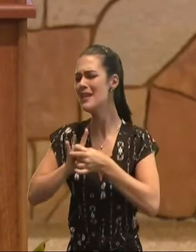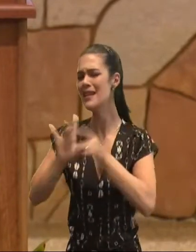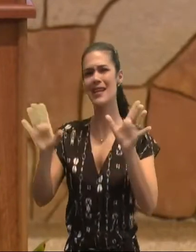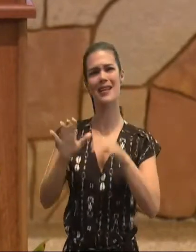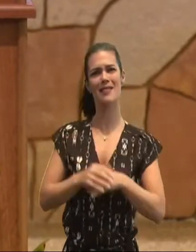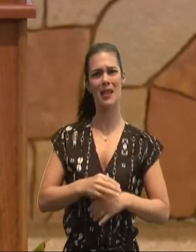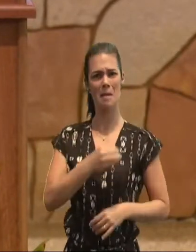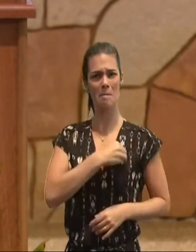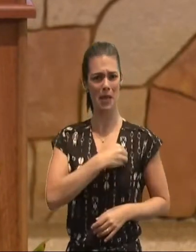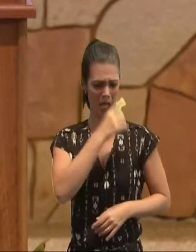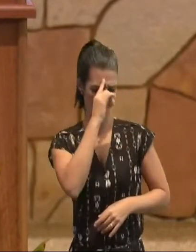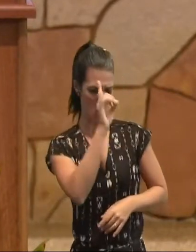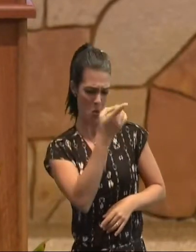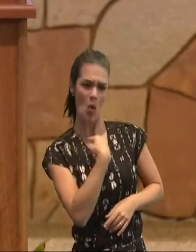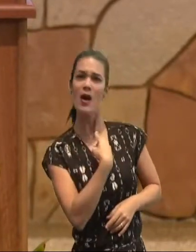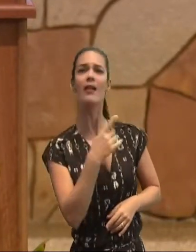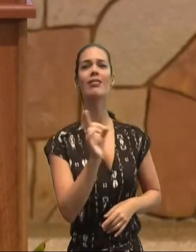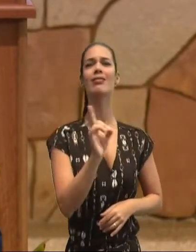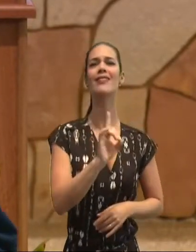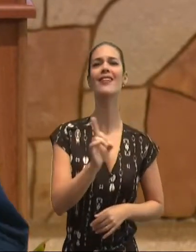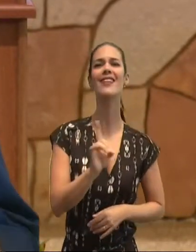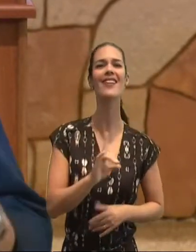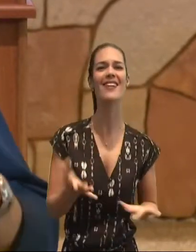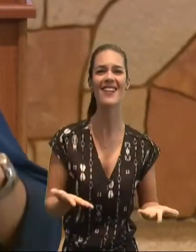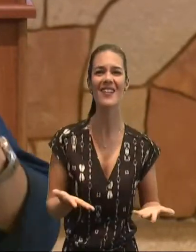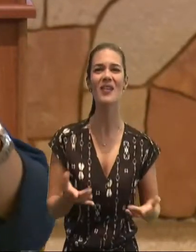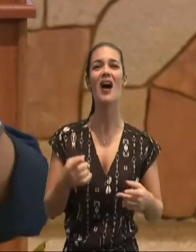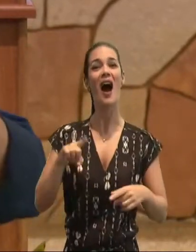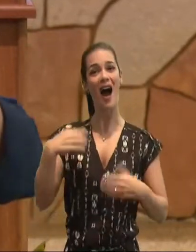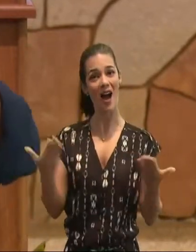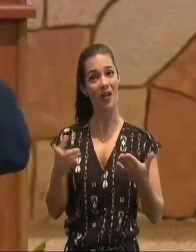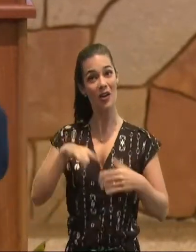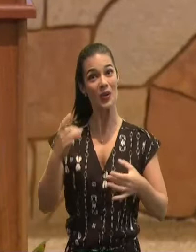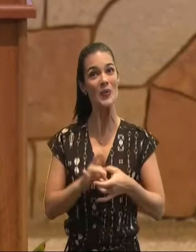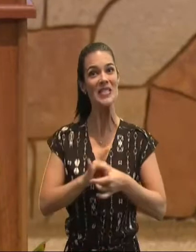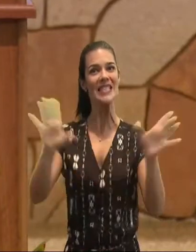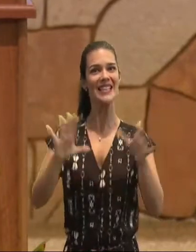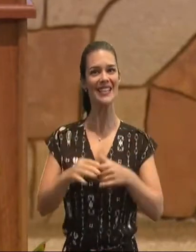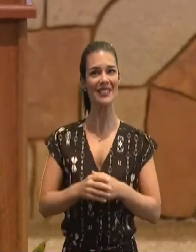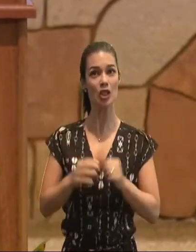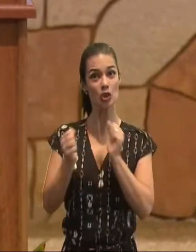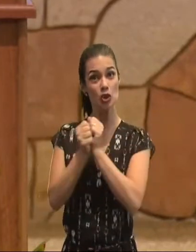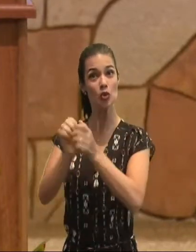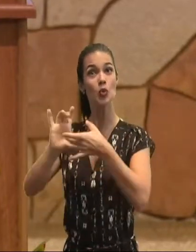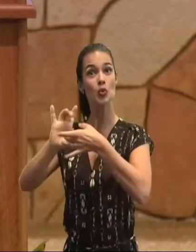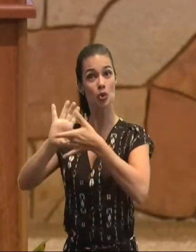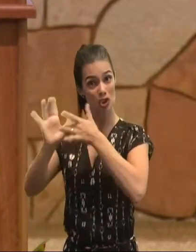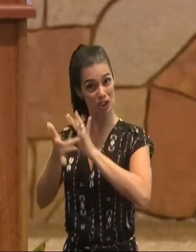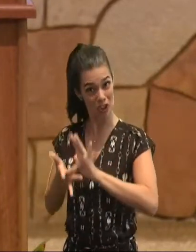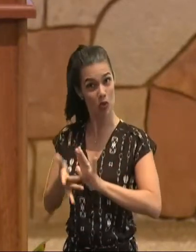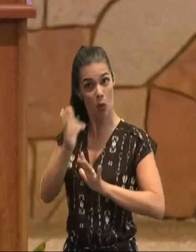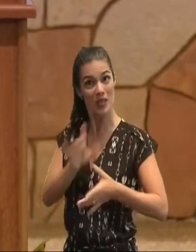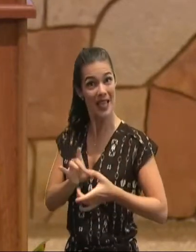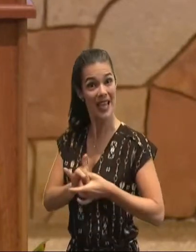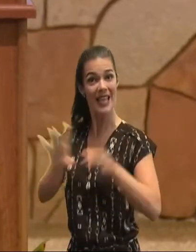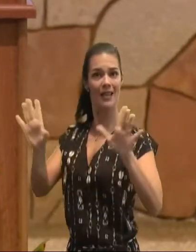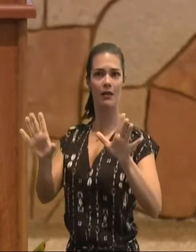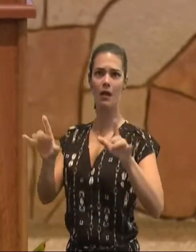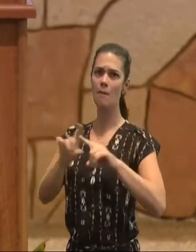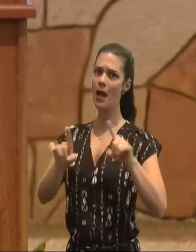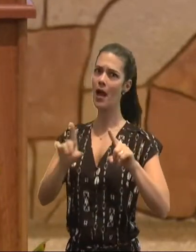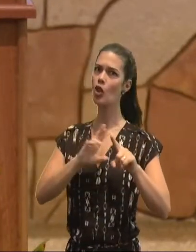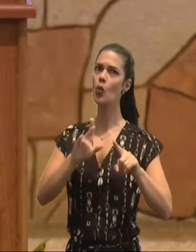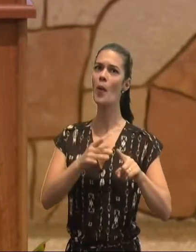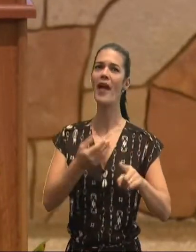irmãos, a força, que nós temos, e a liberdade, que nós temos, em Jesus, não é a liberdade, de fazermos, todas as